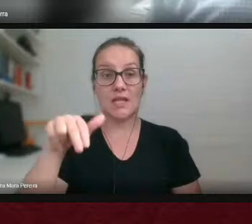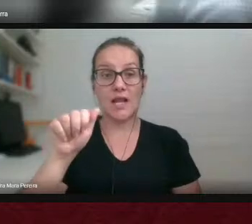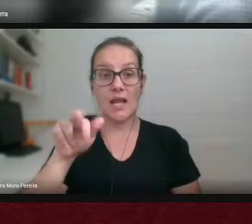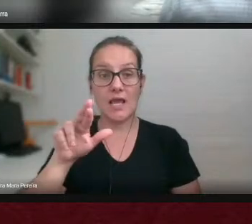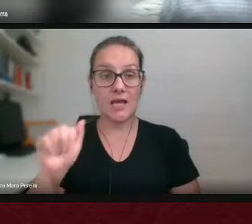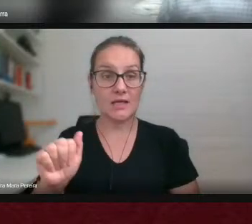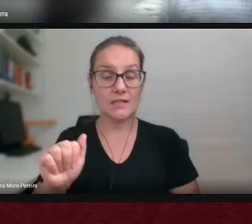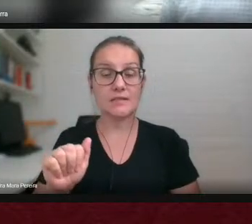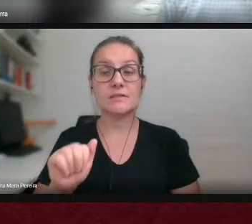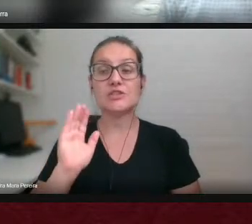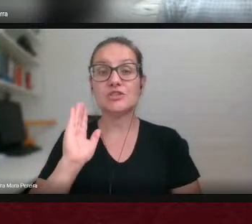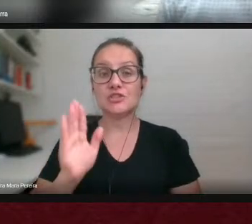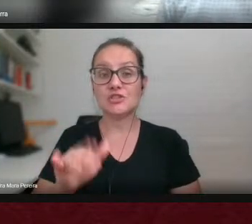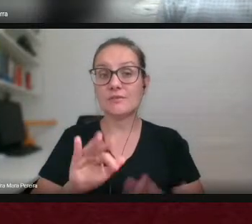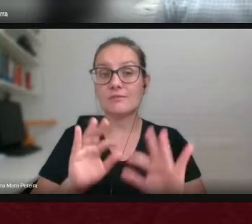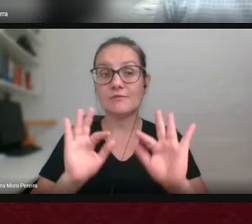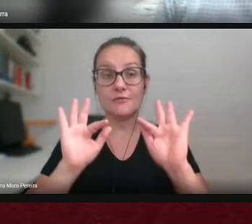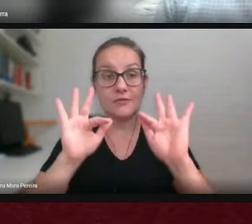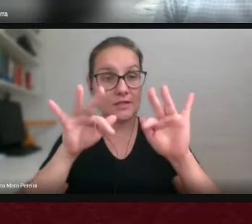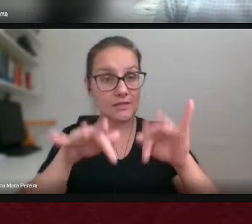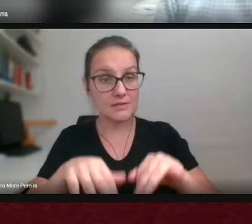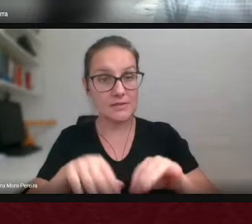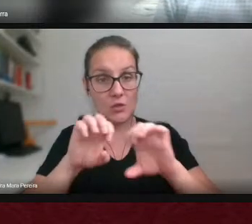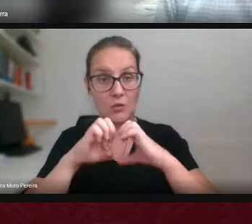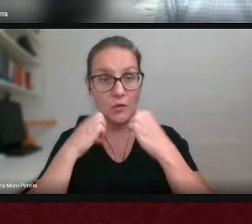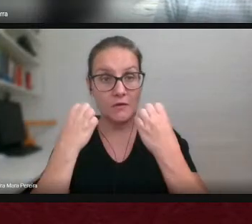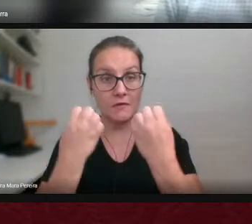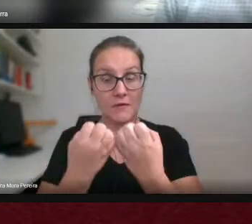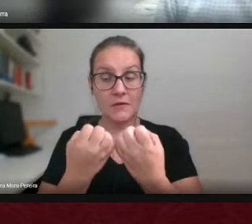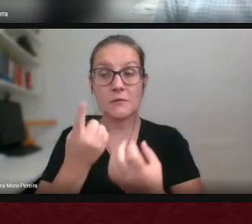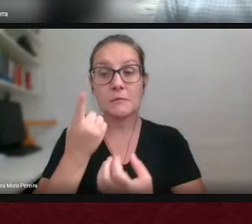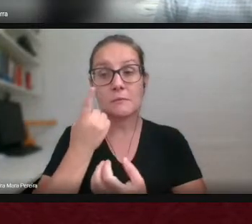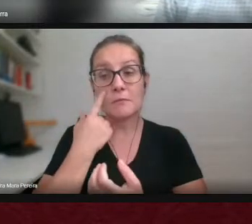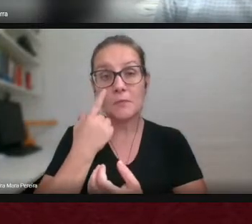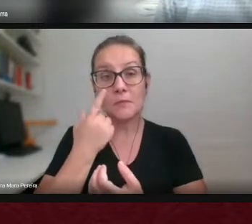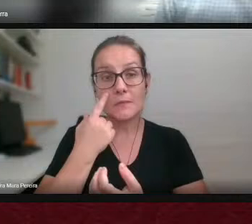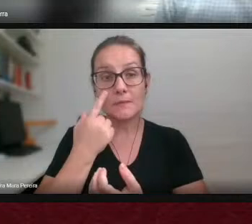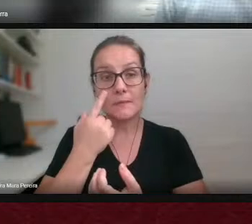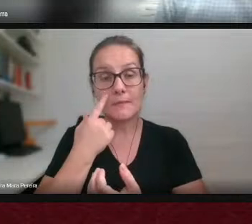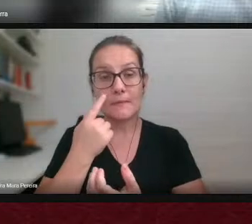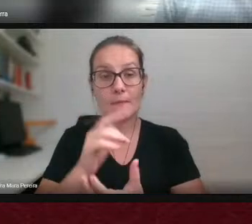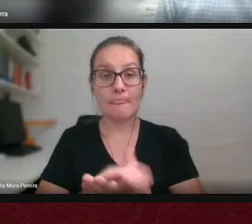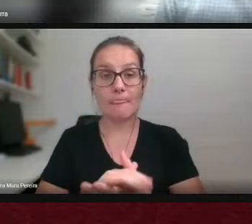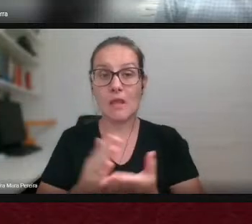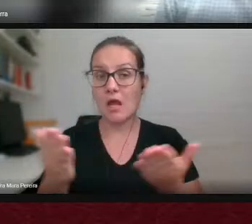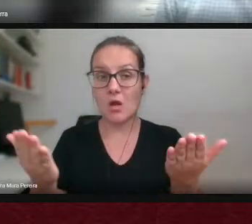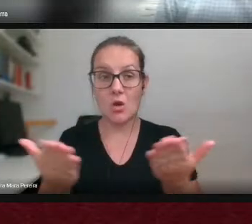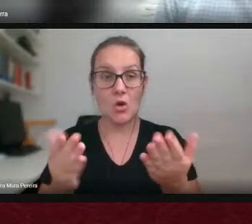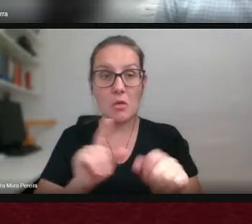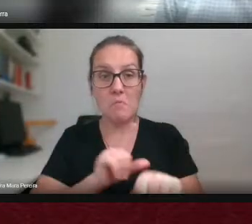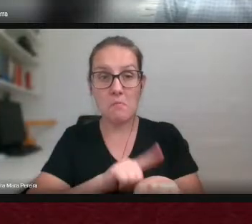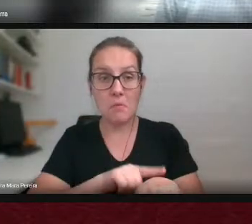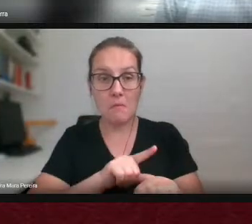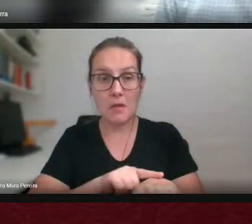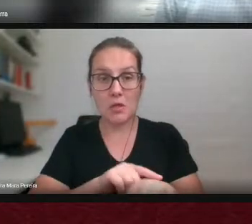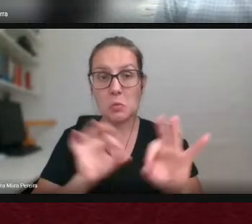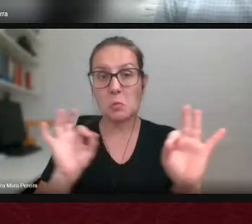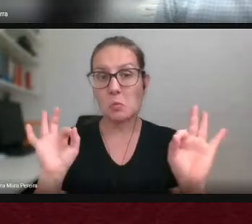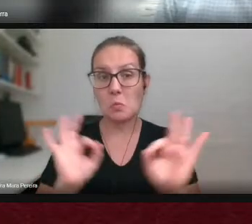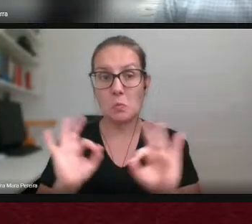encaminhando aqui para a finalização verificando que até o momento não tivemos